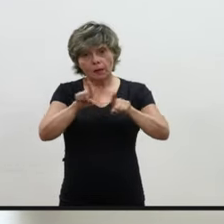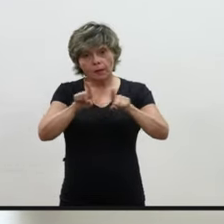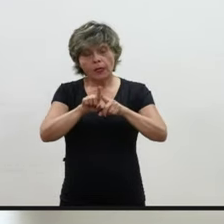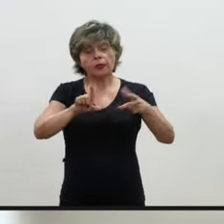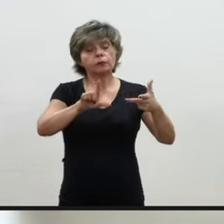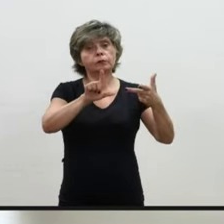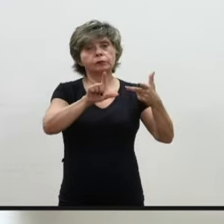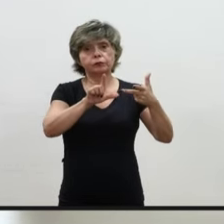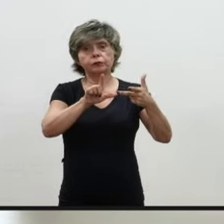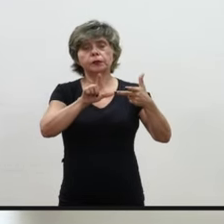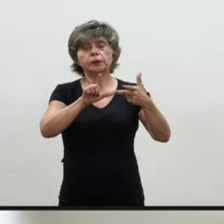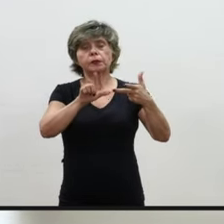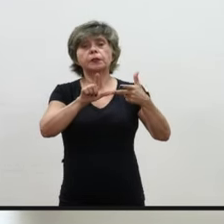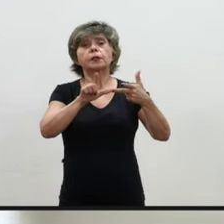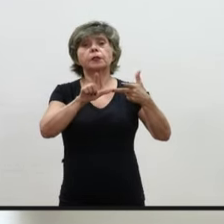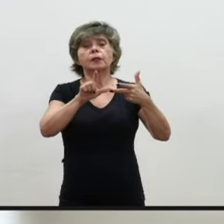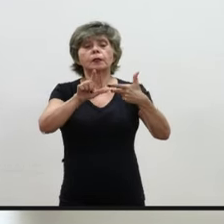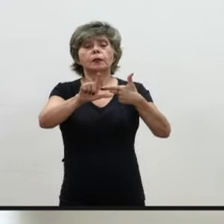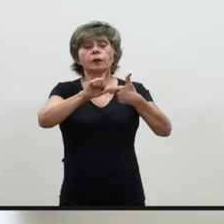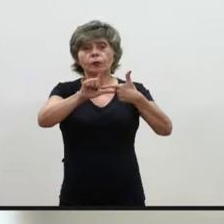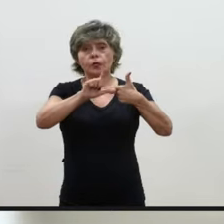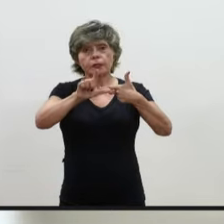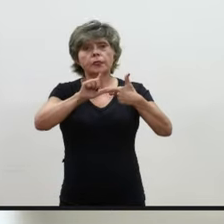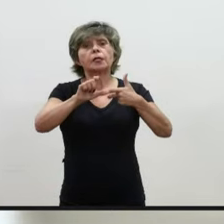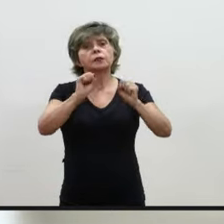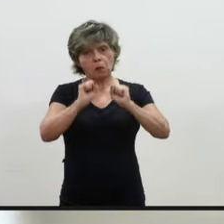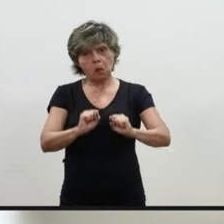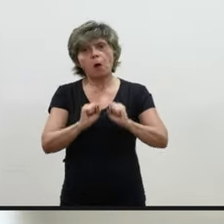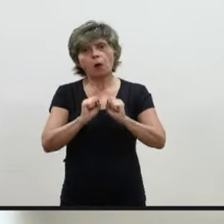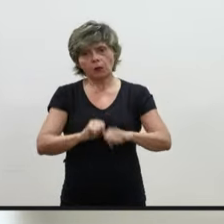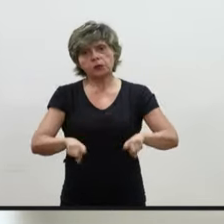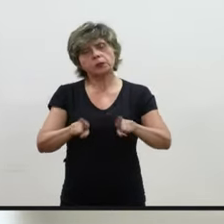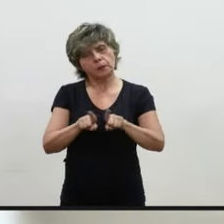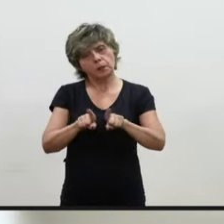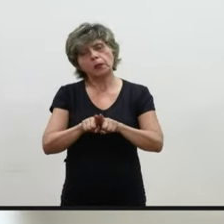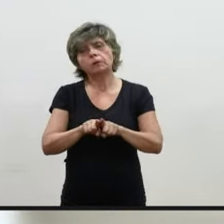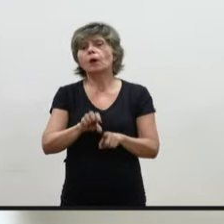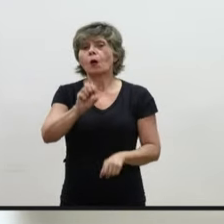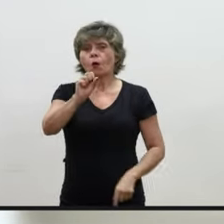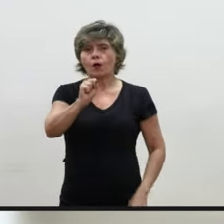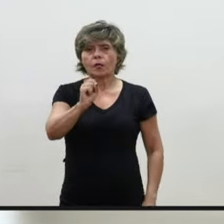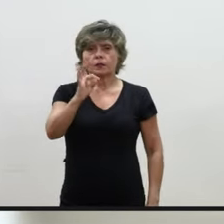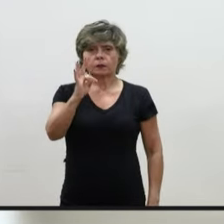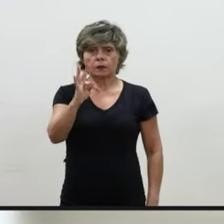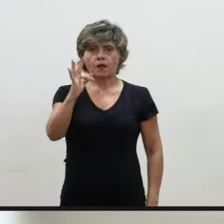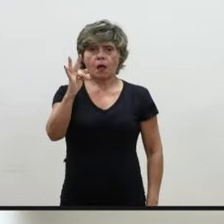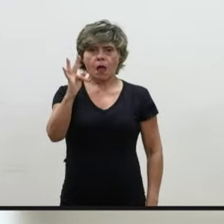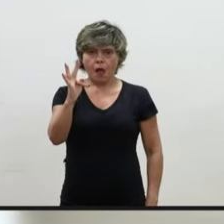município, e tanto o legislativo. Essa é a unidade. É o que está